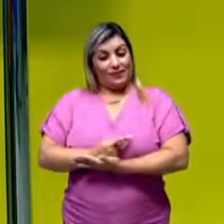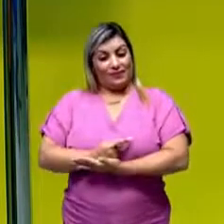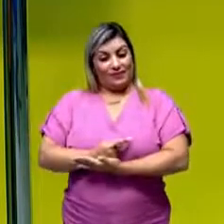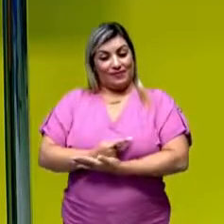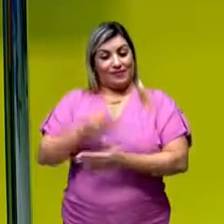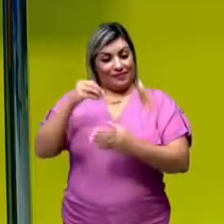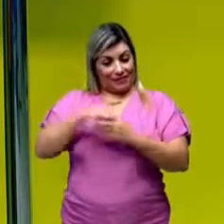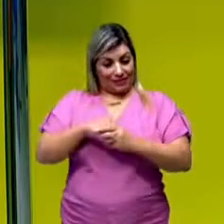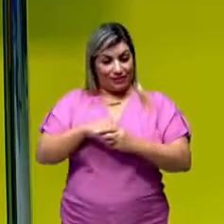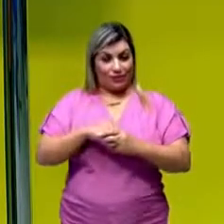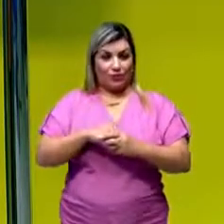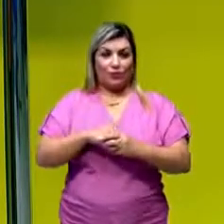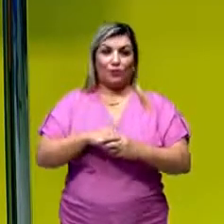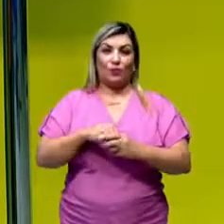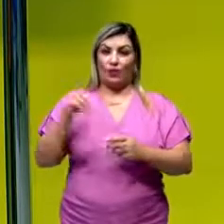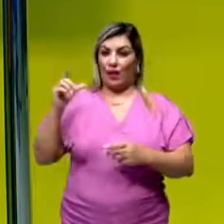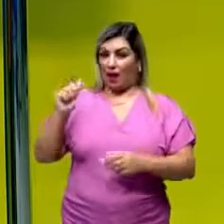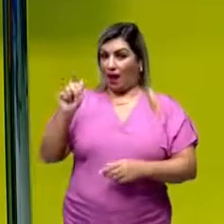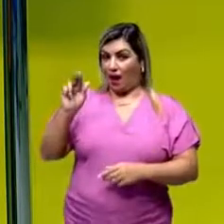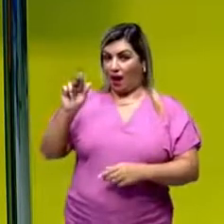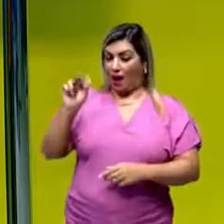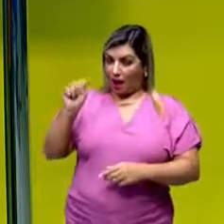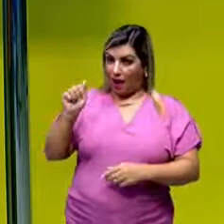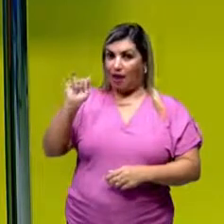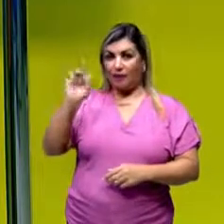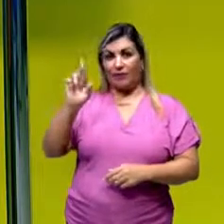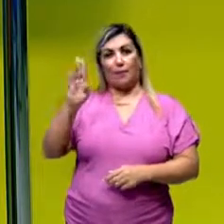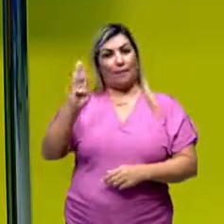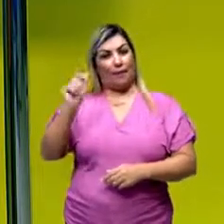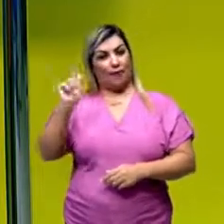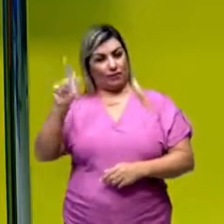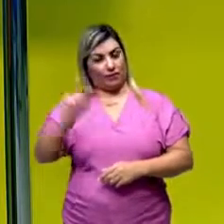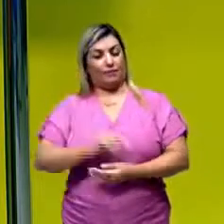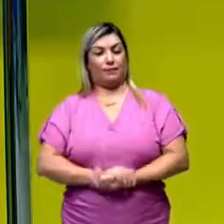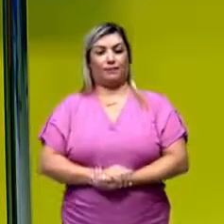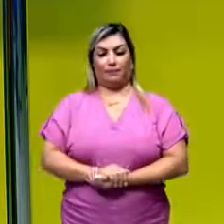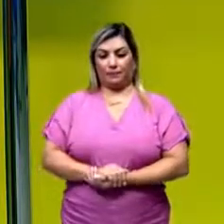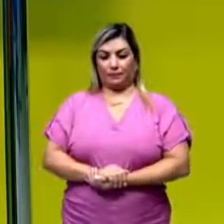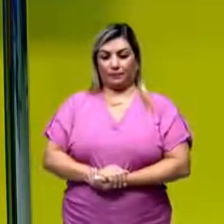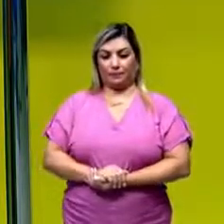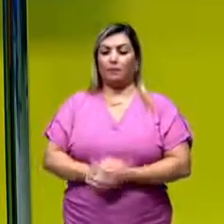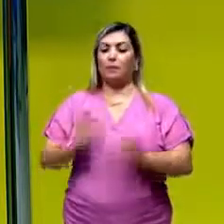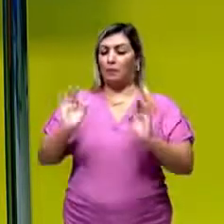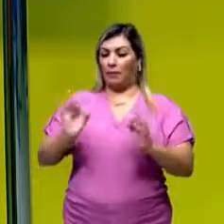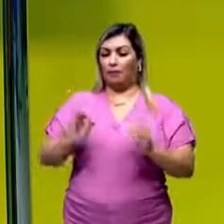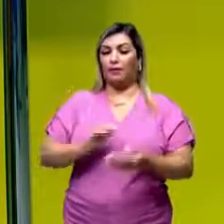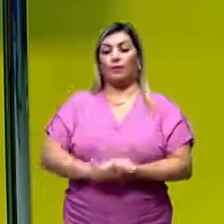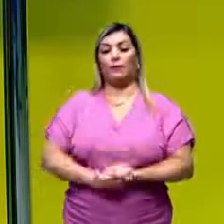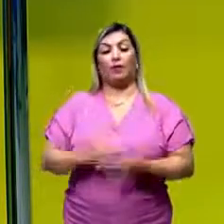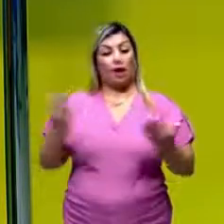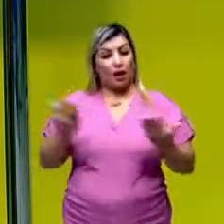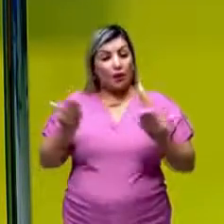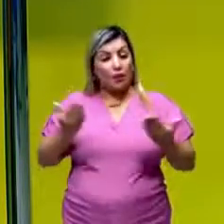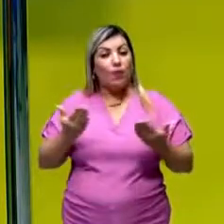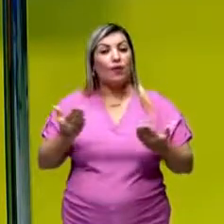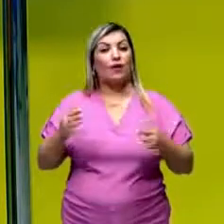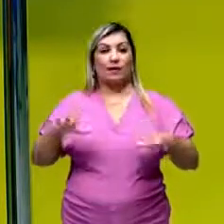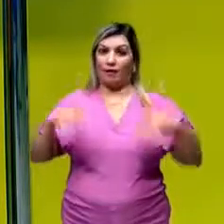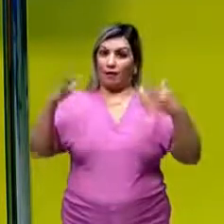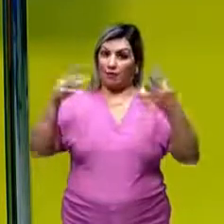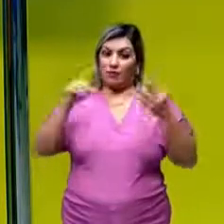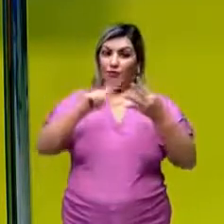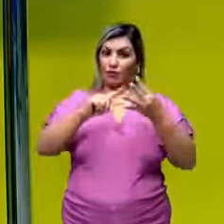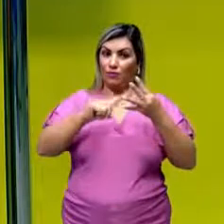aí dentro de um airbag, essa reação de decomposição ou análise. Perfeito. Chegamos, então, na